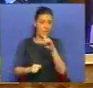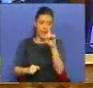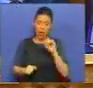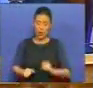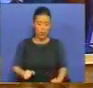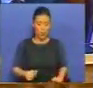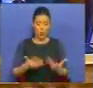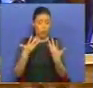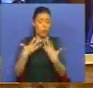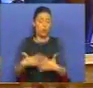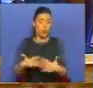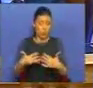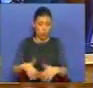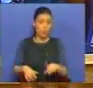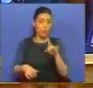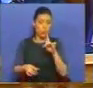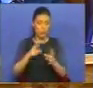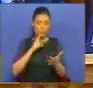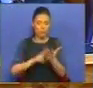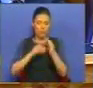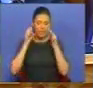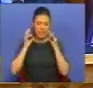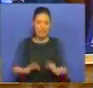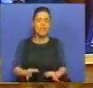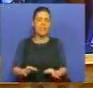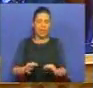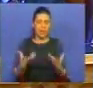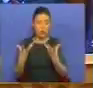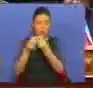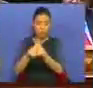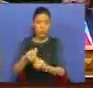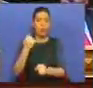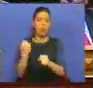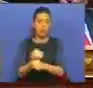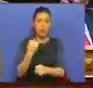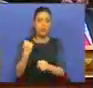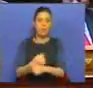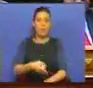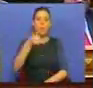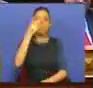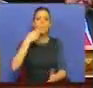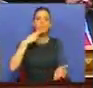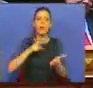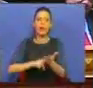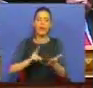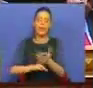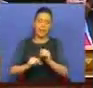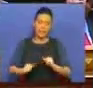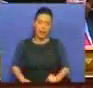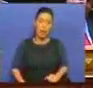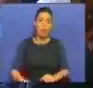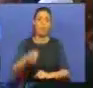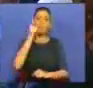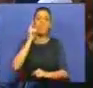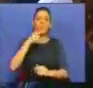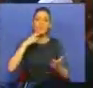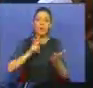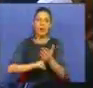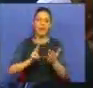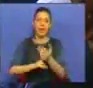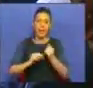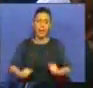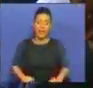dos sindicatos sérios e comprometidos com os trabalhadores? Por uma razão, por uma razão,